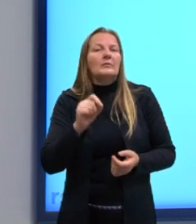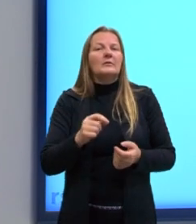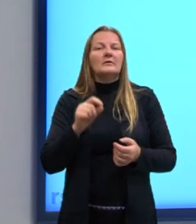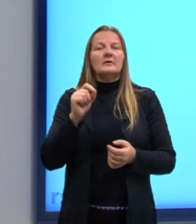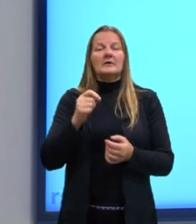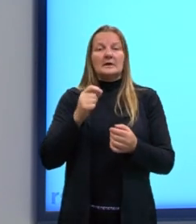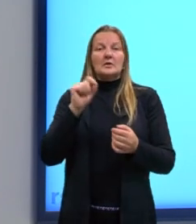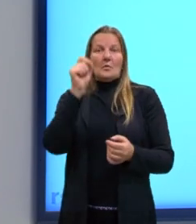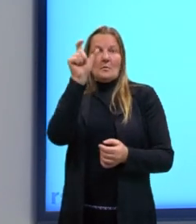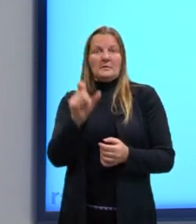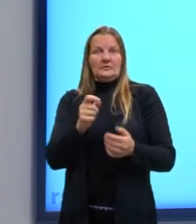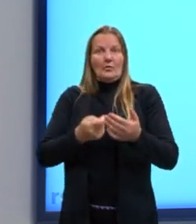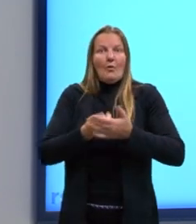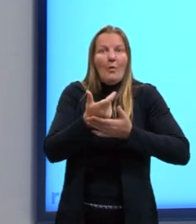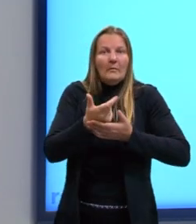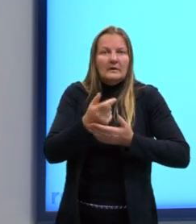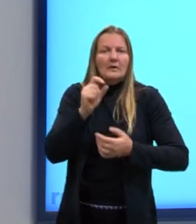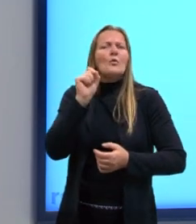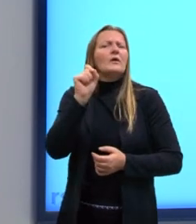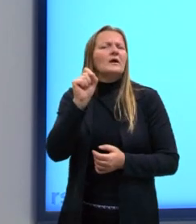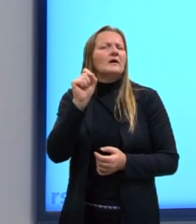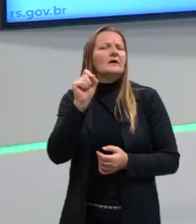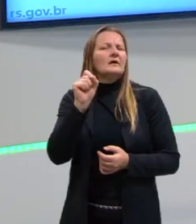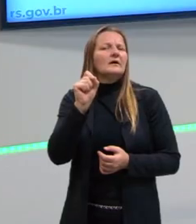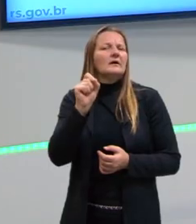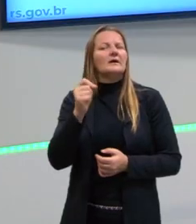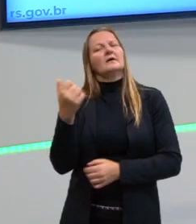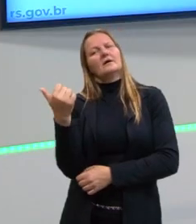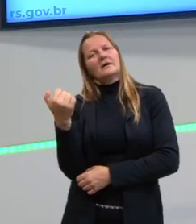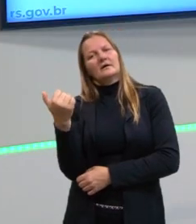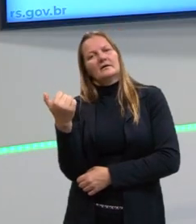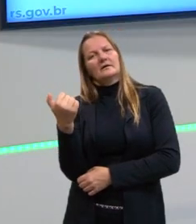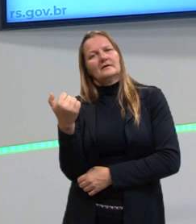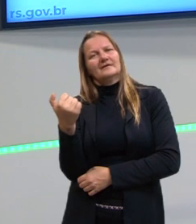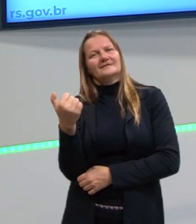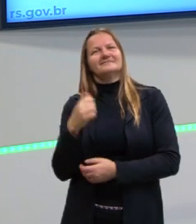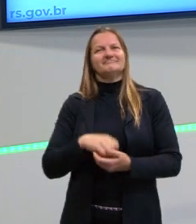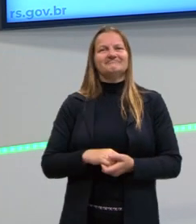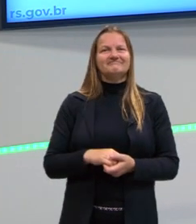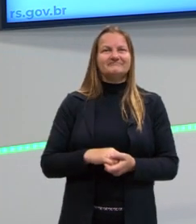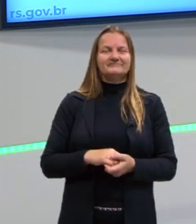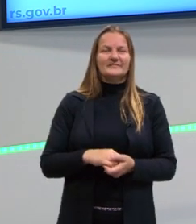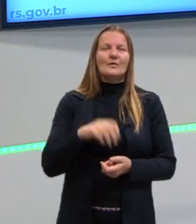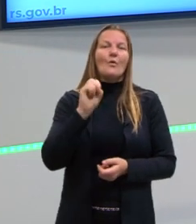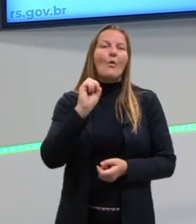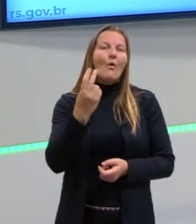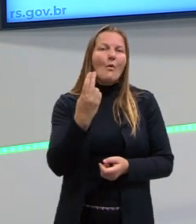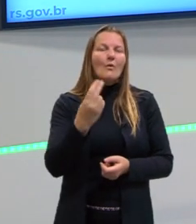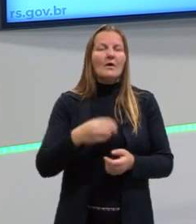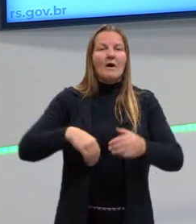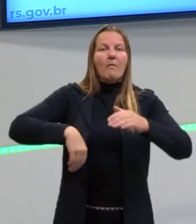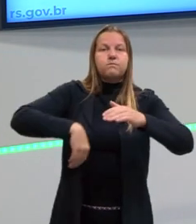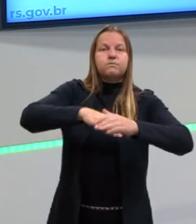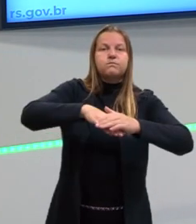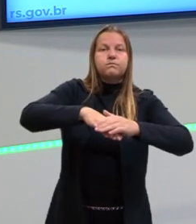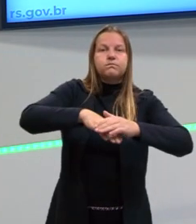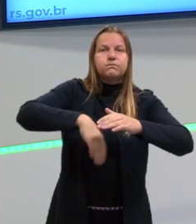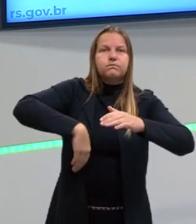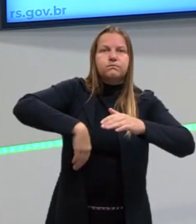compra, compra o que? Uma caneta. Ou, chutei.